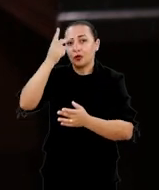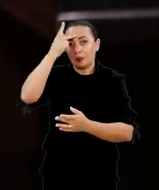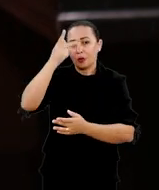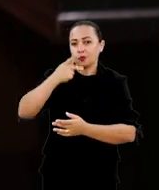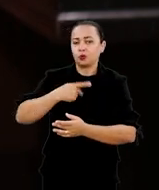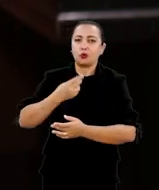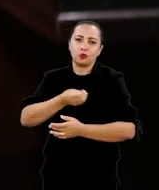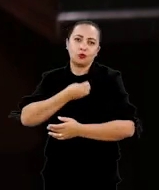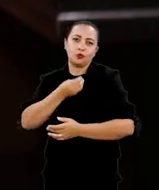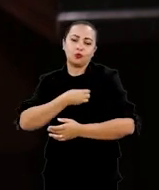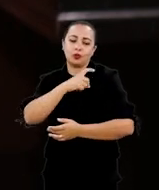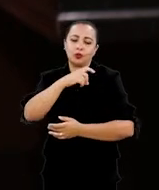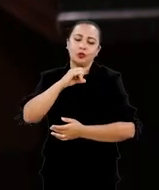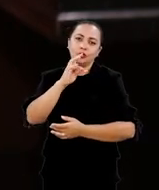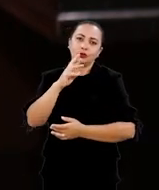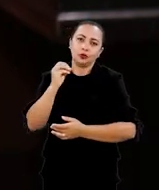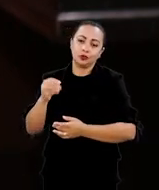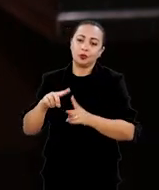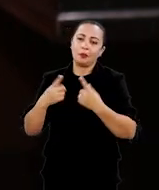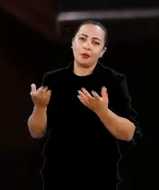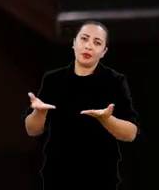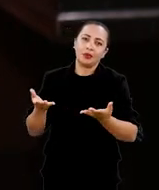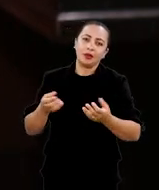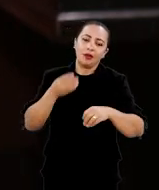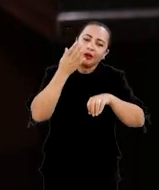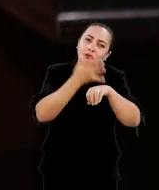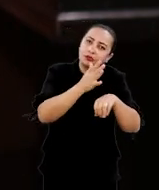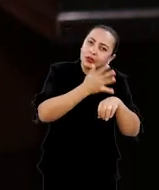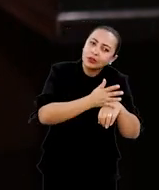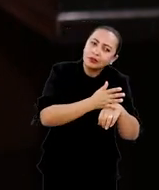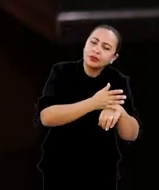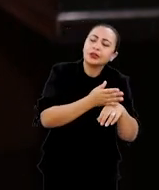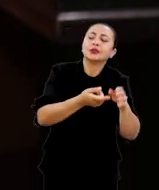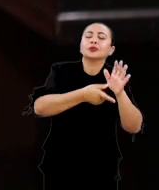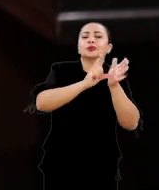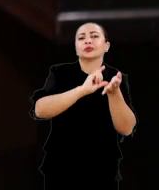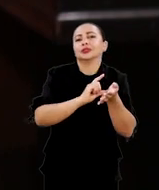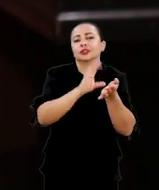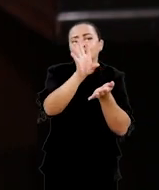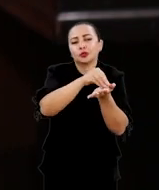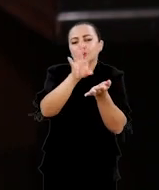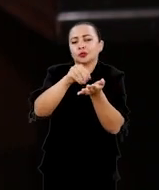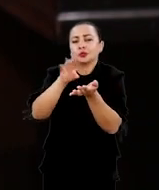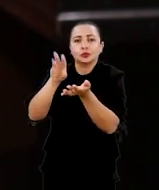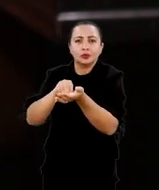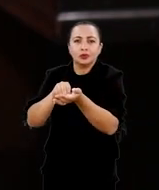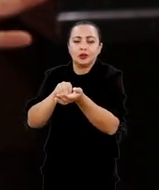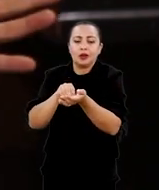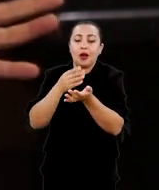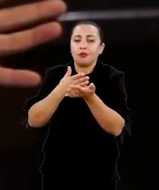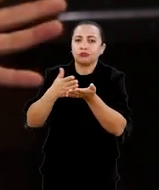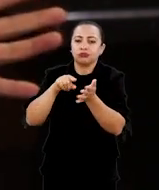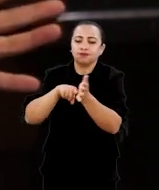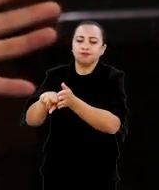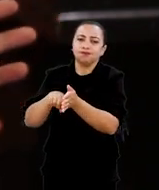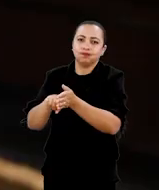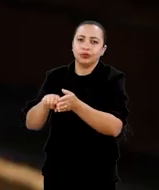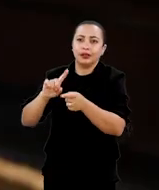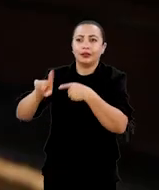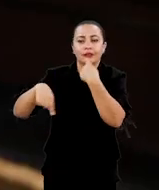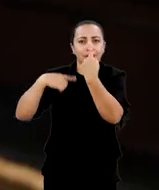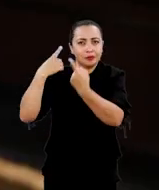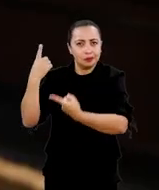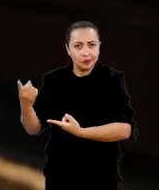Bahia mas a proposta do projeto neste momento é um ensaio biográfico preliminar a partir desta pesquisa